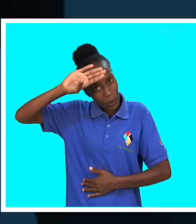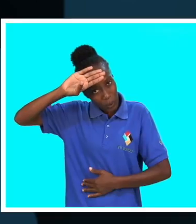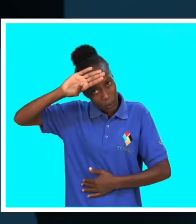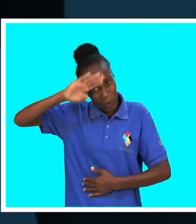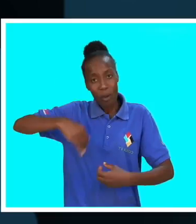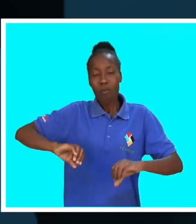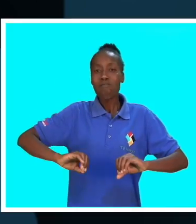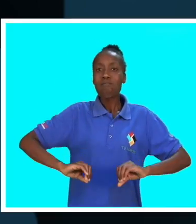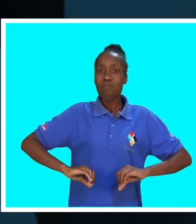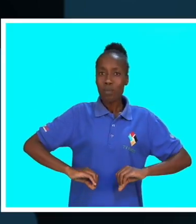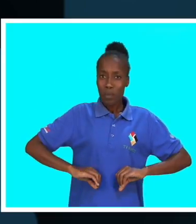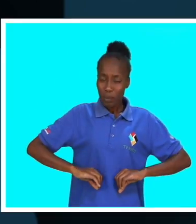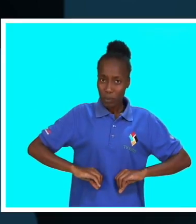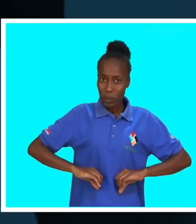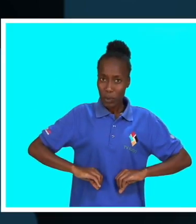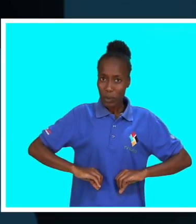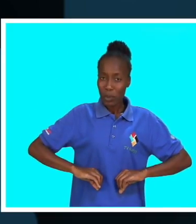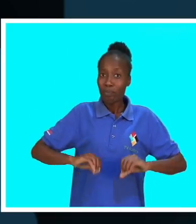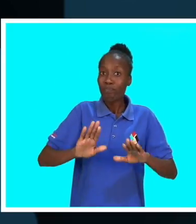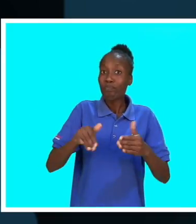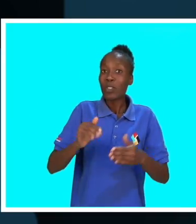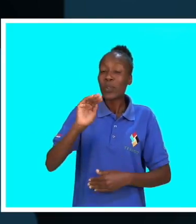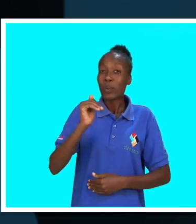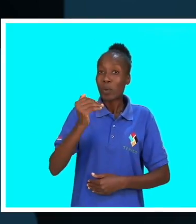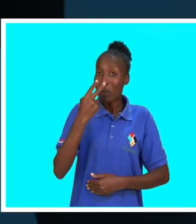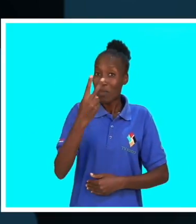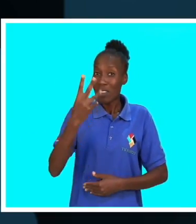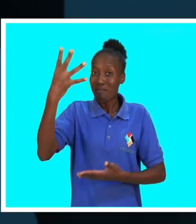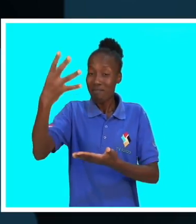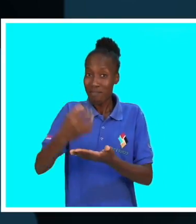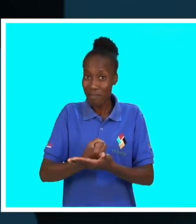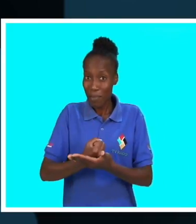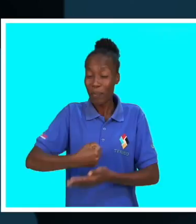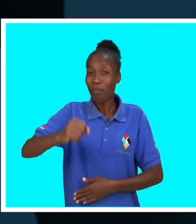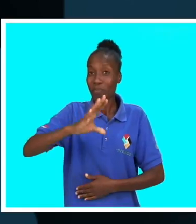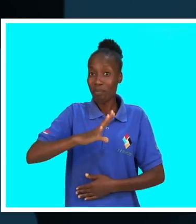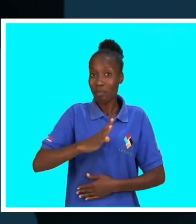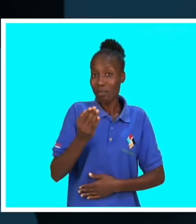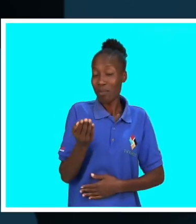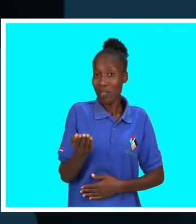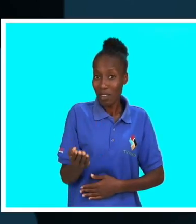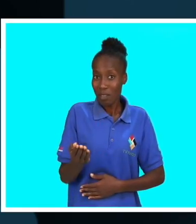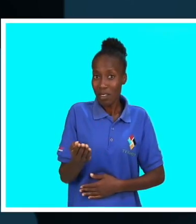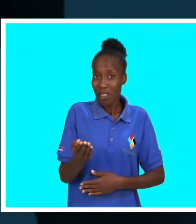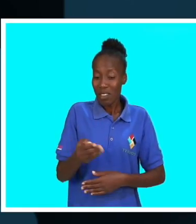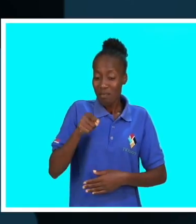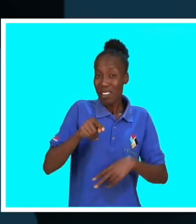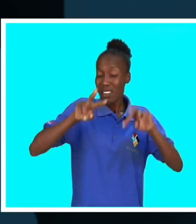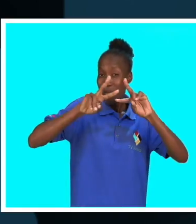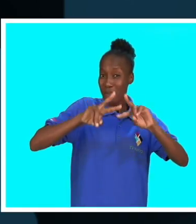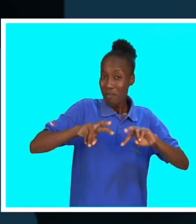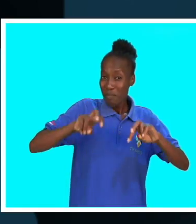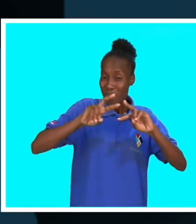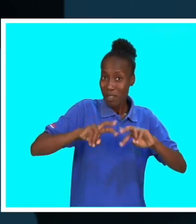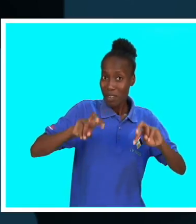do câncer do colo de útero. Quando se percebe alterações neste